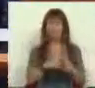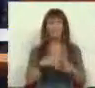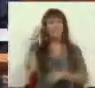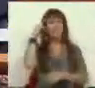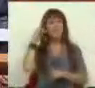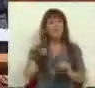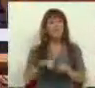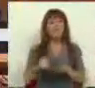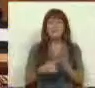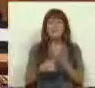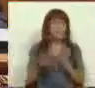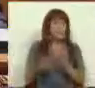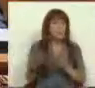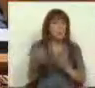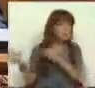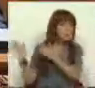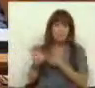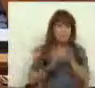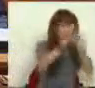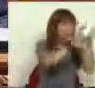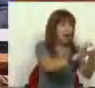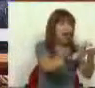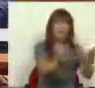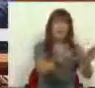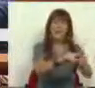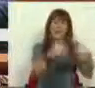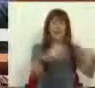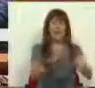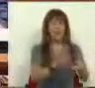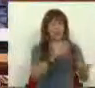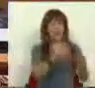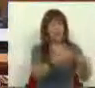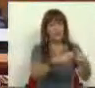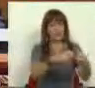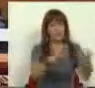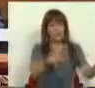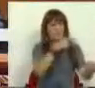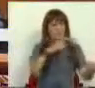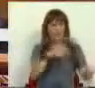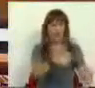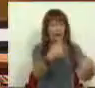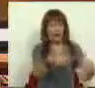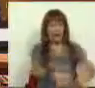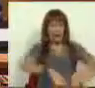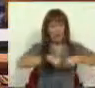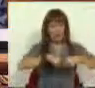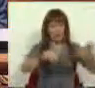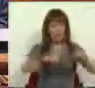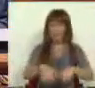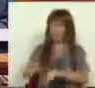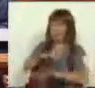A Madeira tem necessidades urgentes de financiamento, de modo a fazer face aos compromissos assumidos.